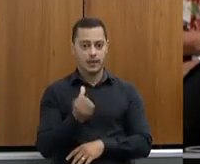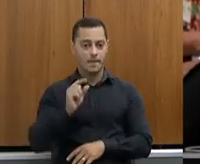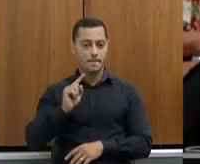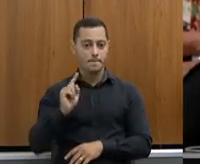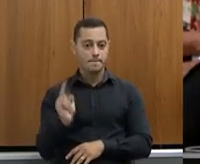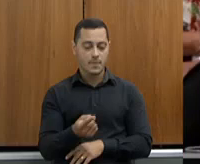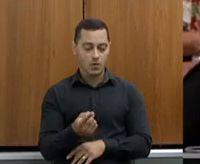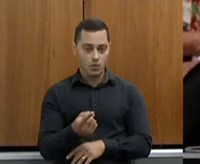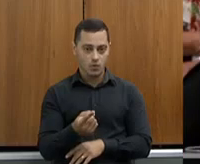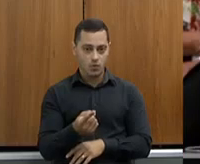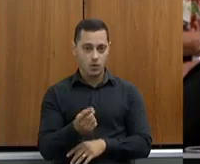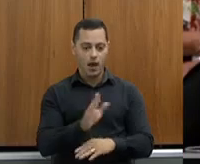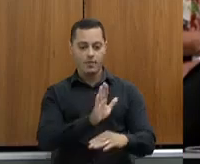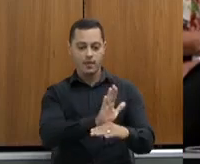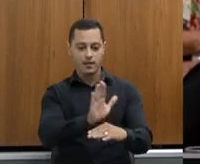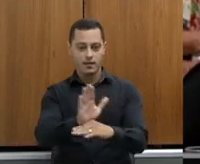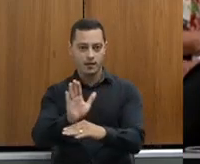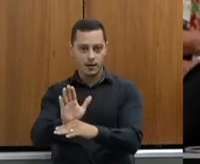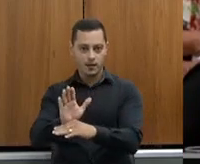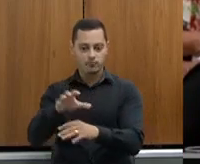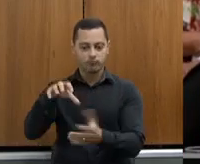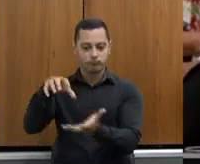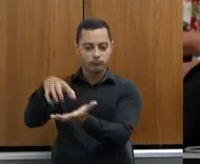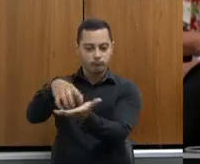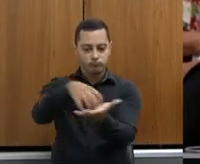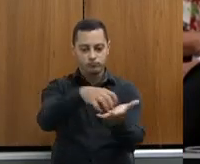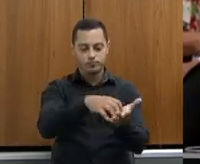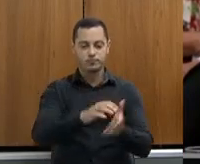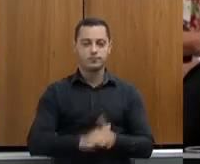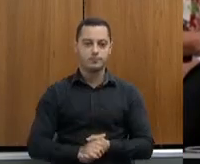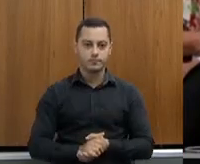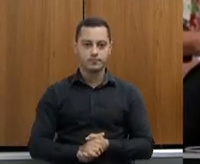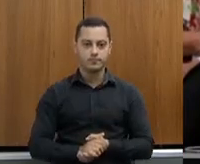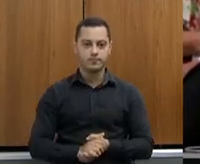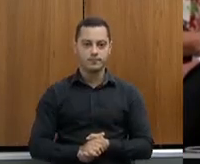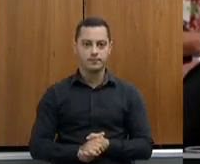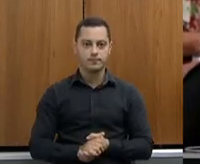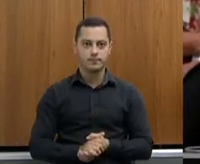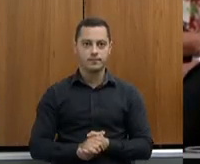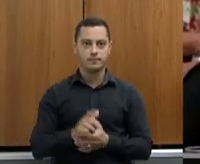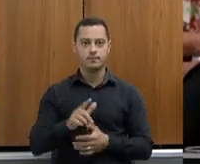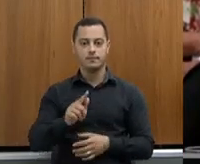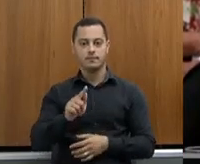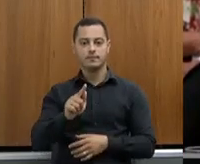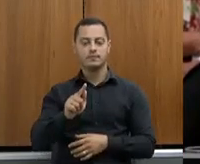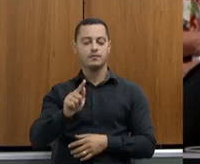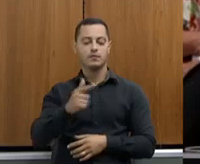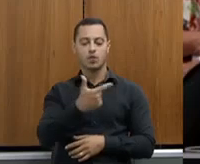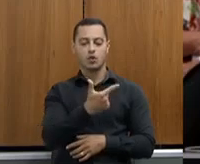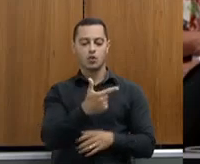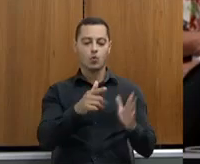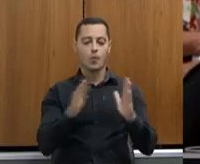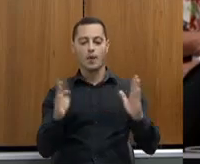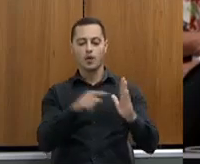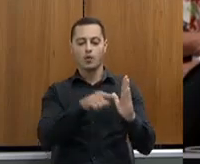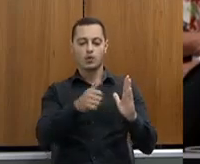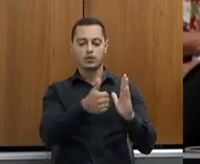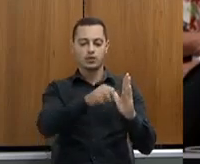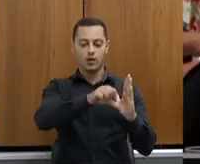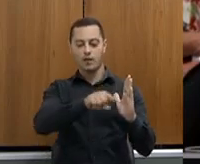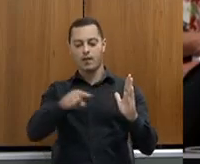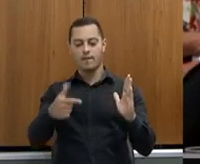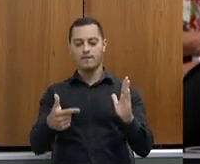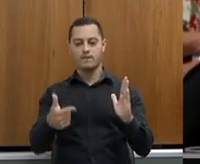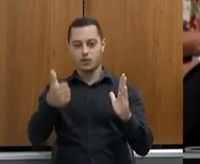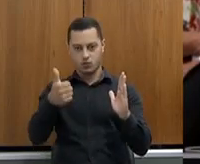agrícolas, no ano de 2022, 561 mil atendimentos, no geral, de 2019 e 2021. E o resultado